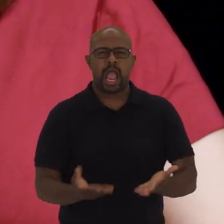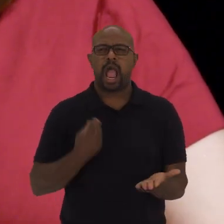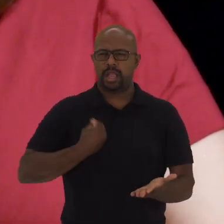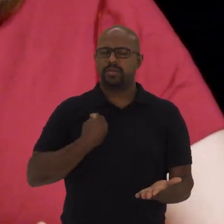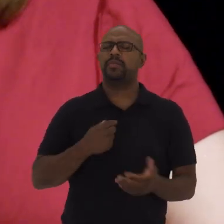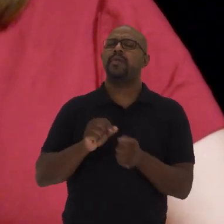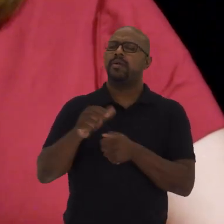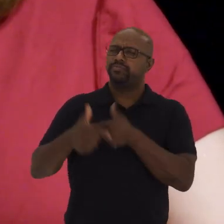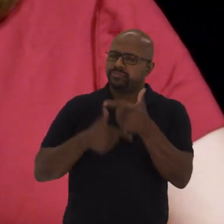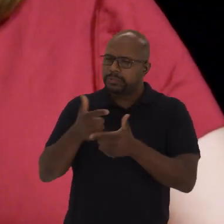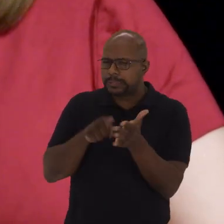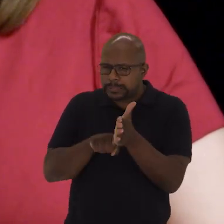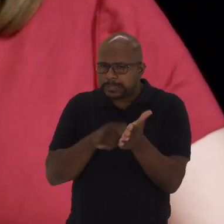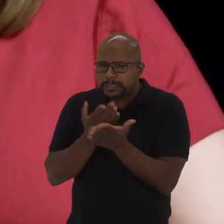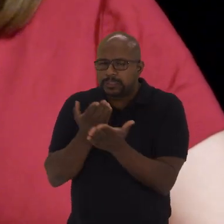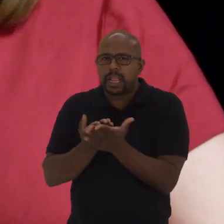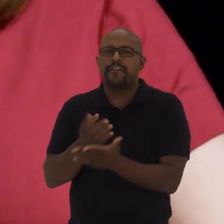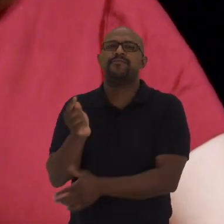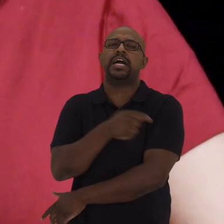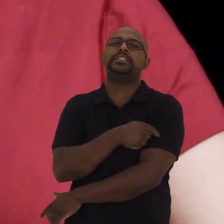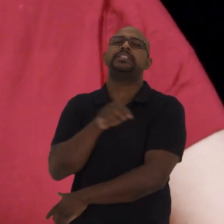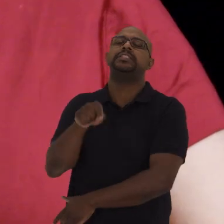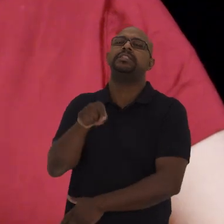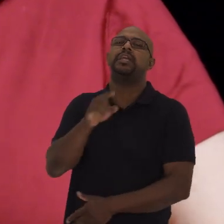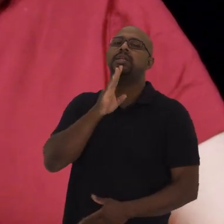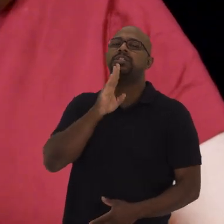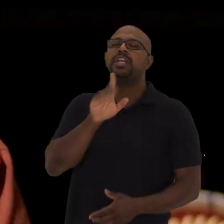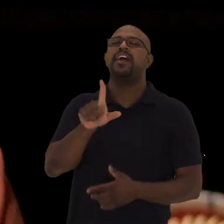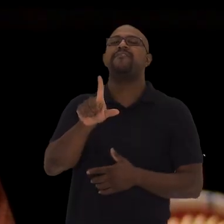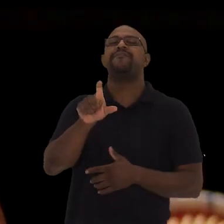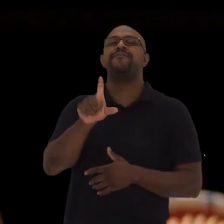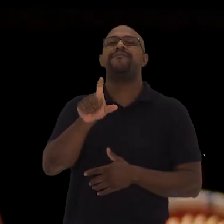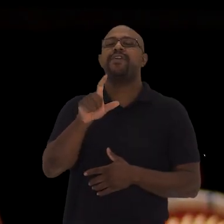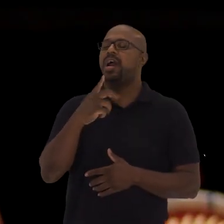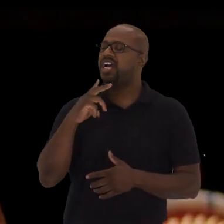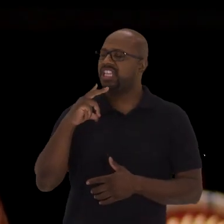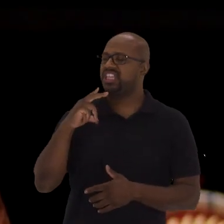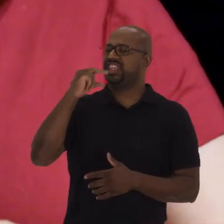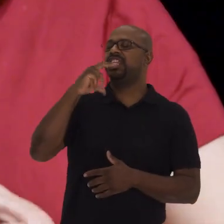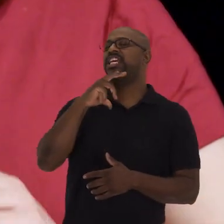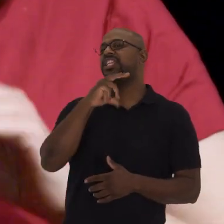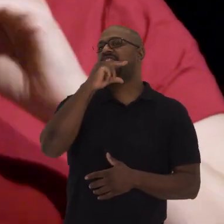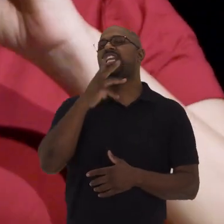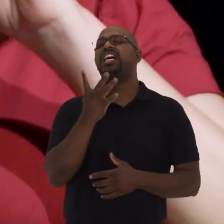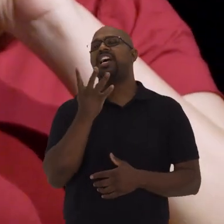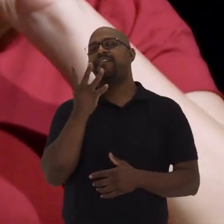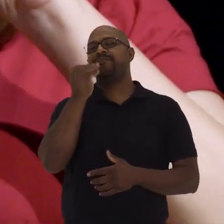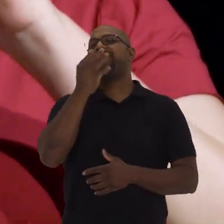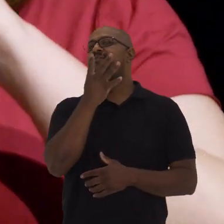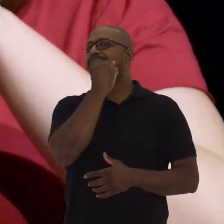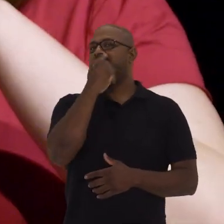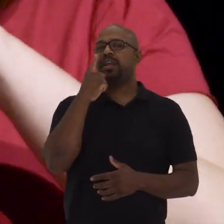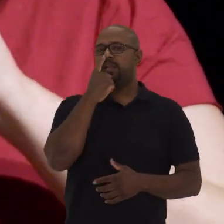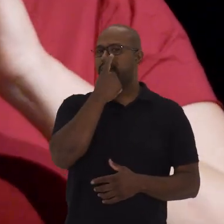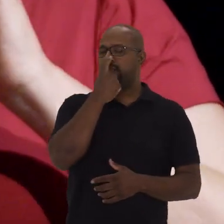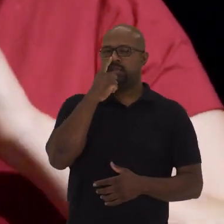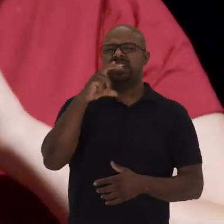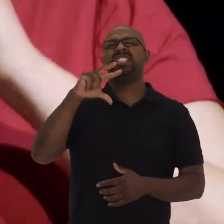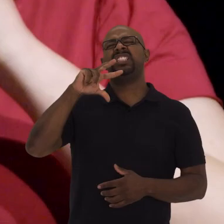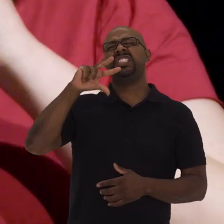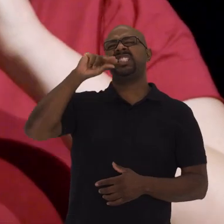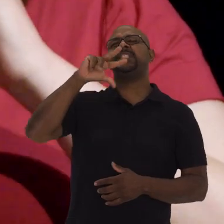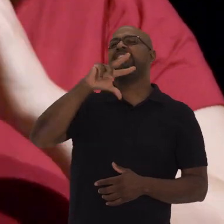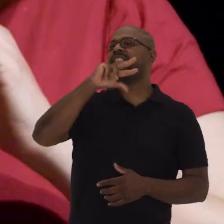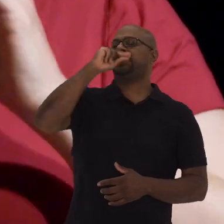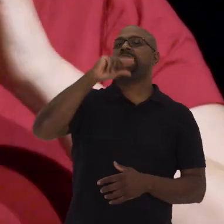produzir vacinas Aplicadas por meio de um spray nasal Então a pessoa vai poder receber a vacina Por dentro da